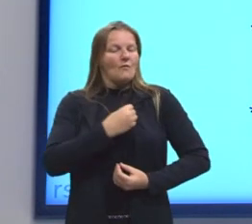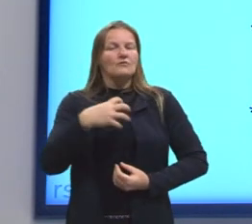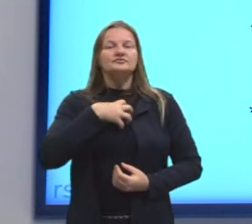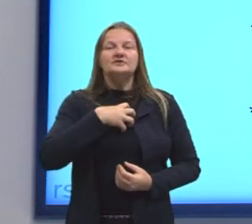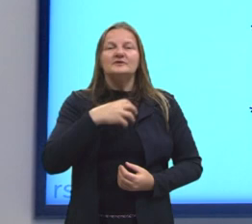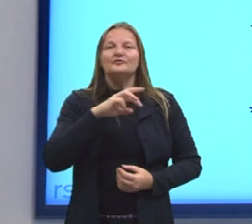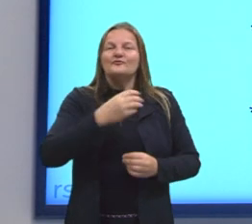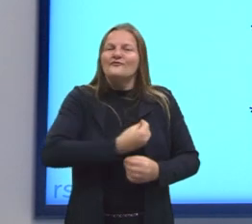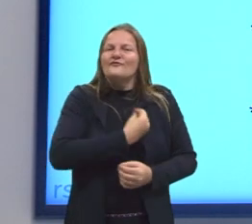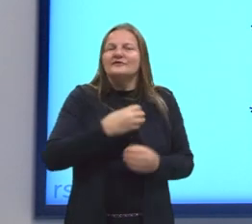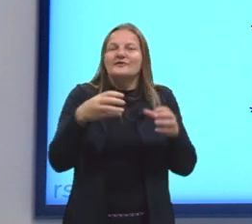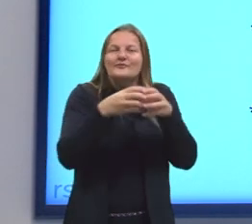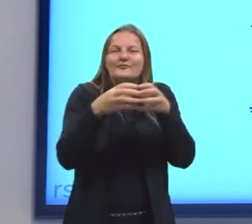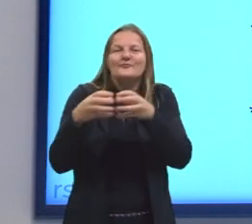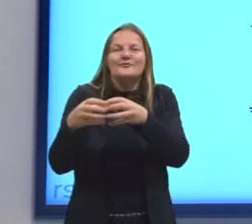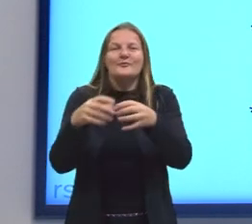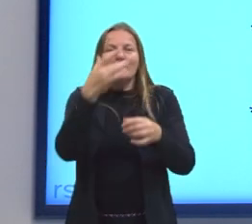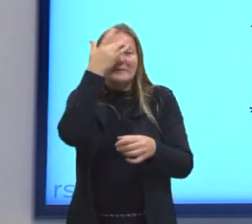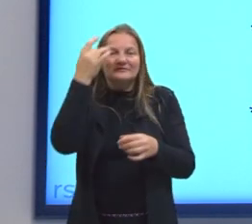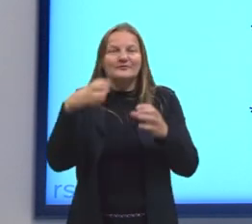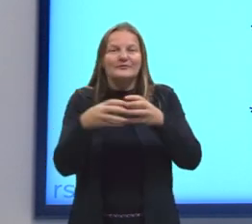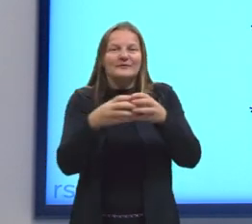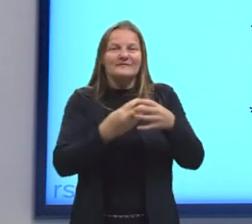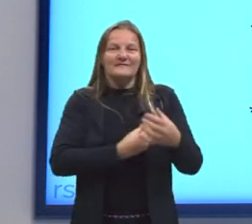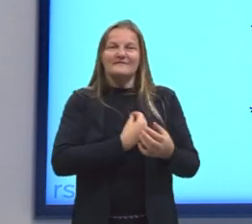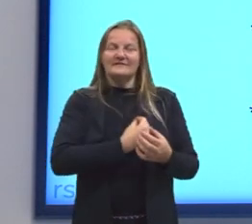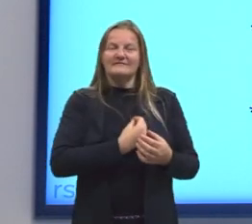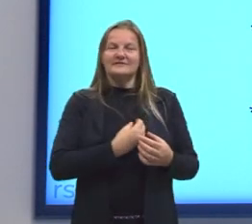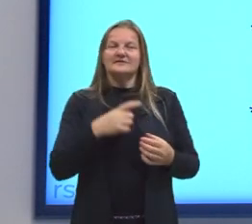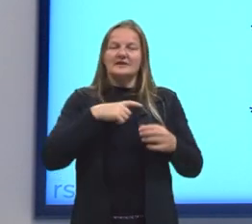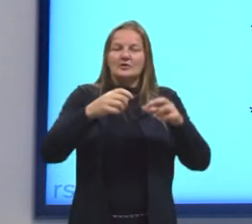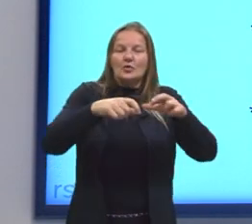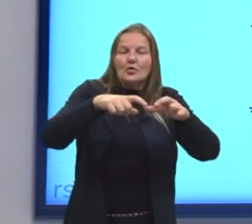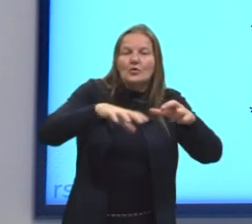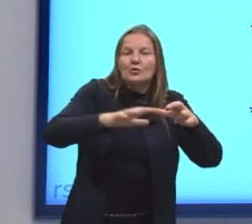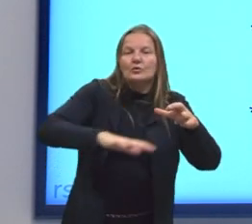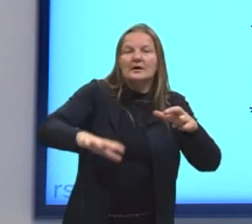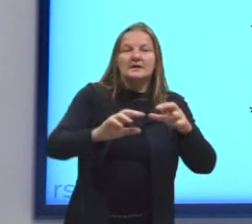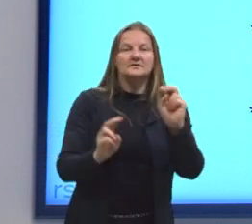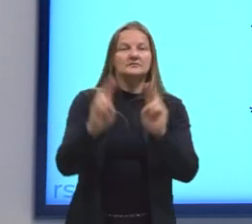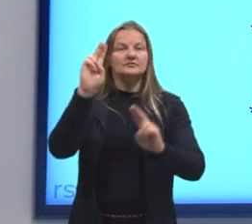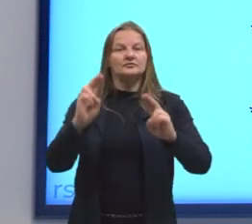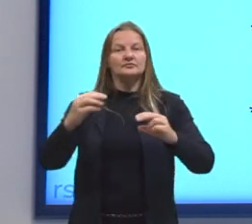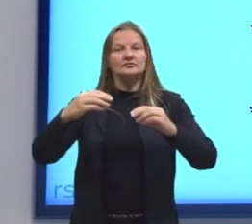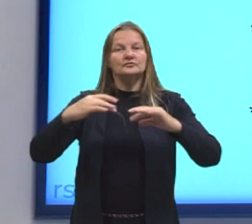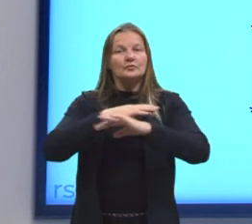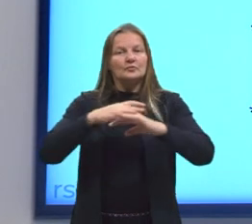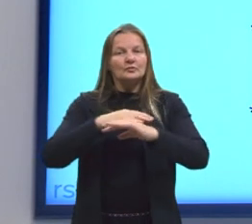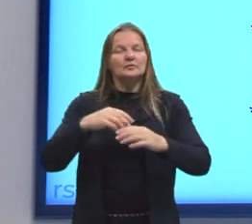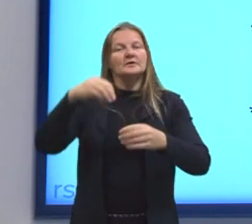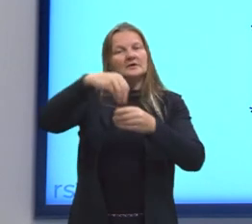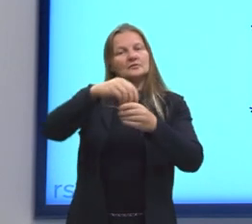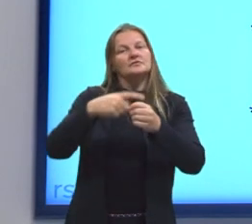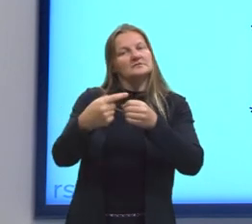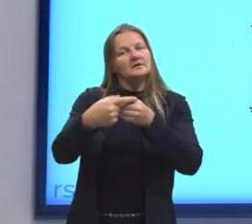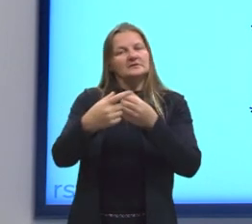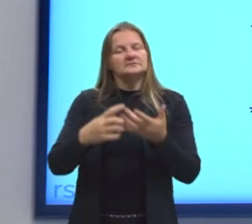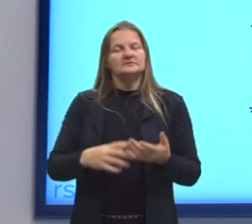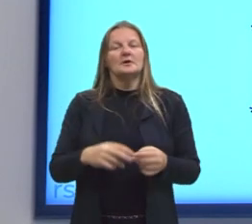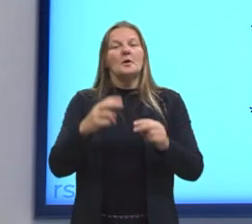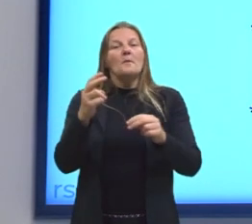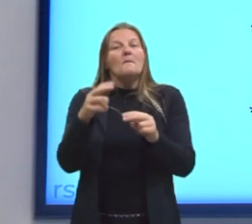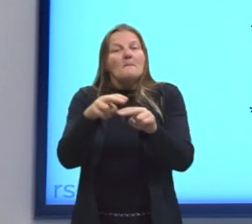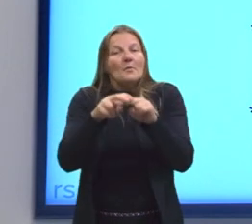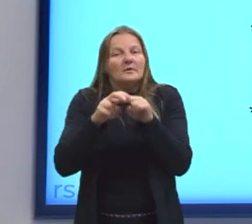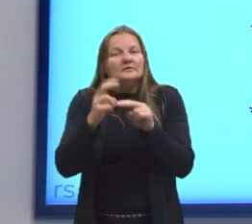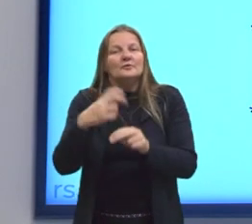identificam um grupo ou comunidade social existente em espaços urbanos. Por isso o nome é cultura urbana. Nós